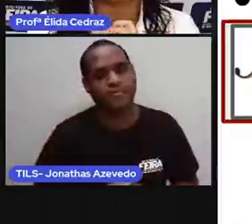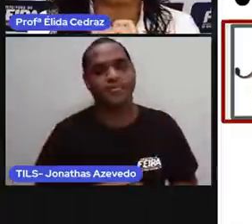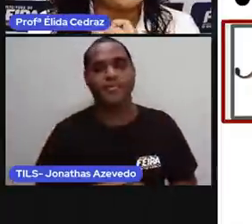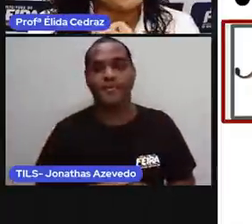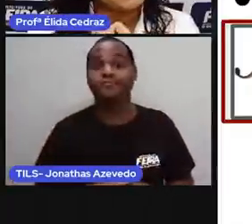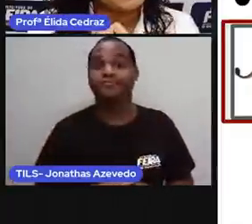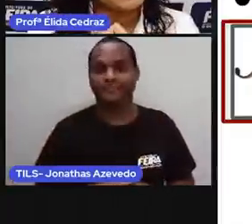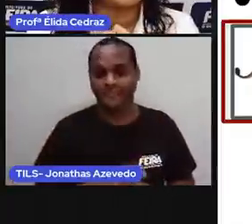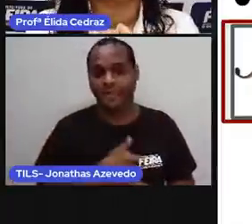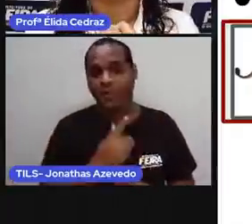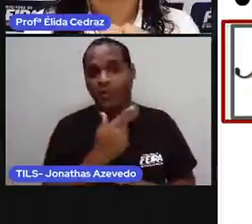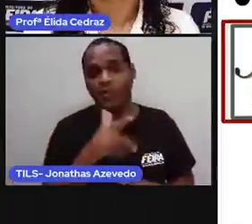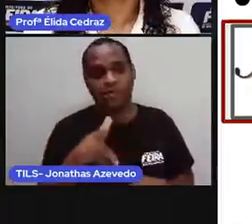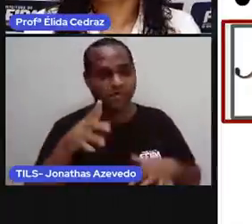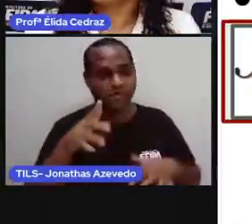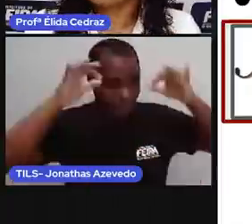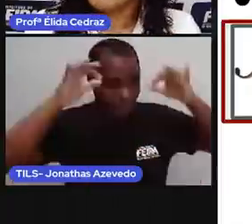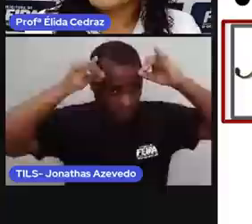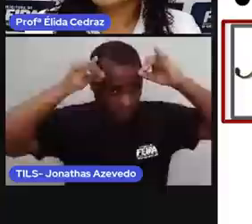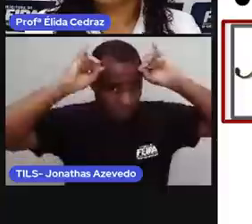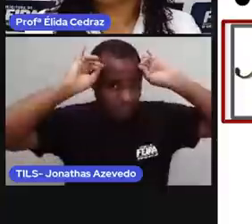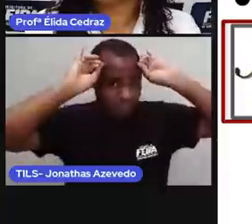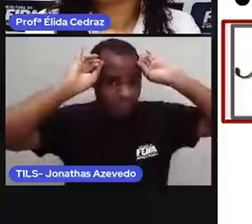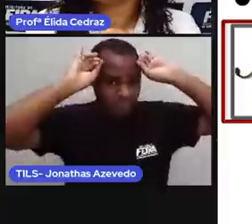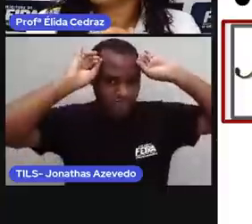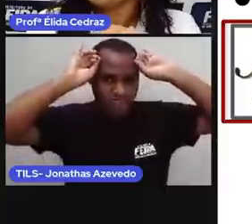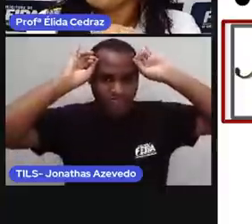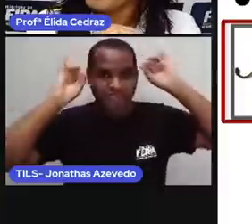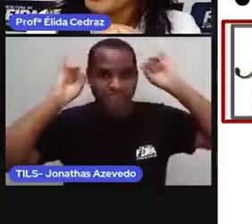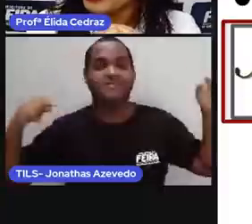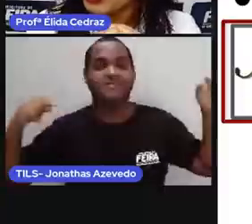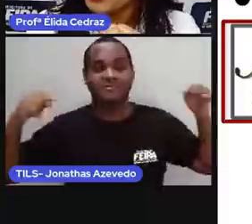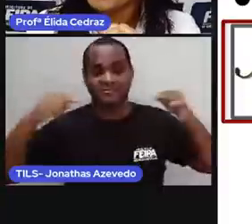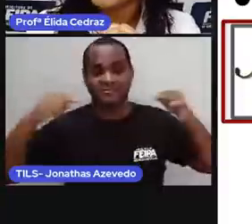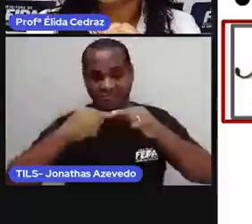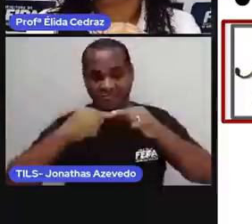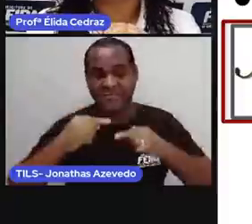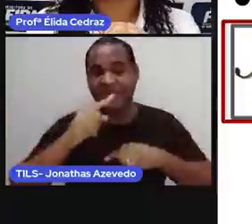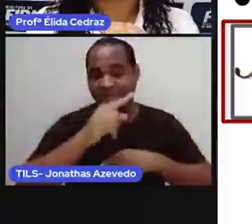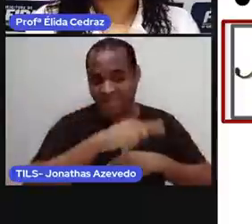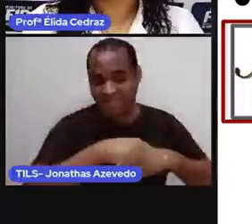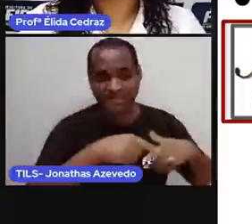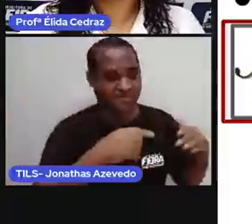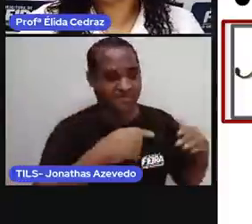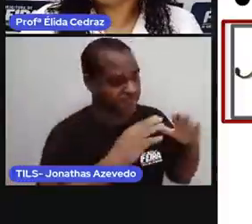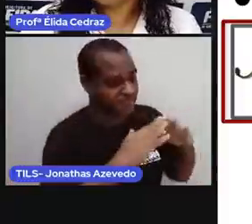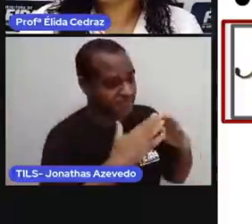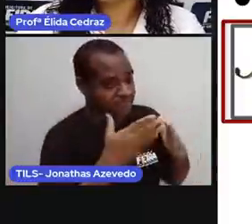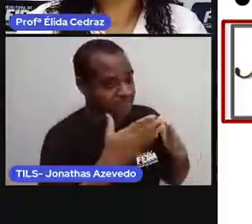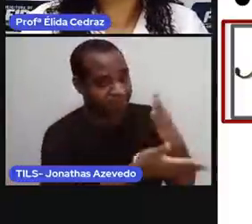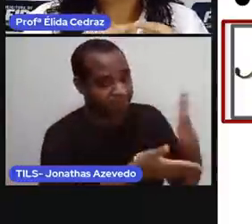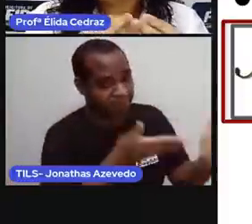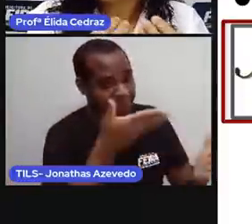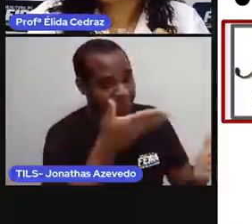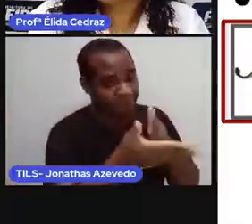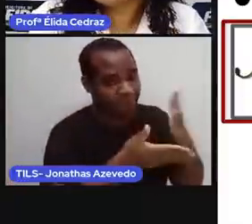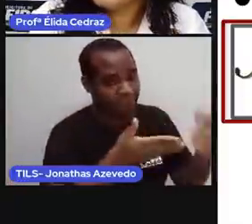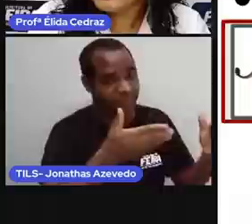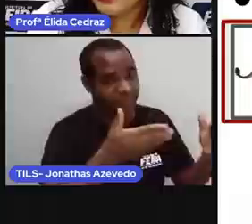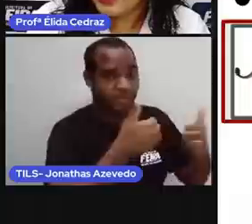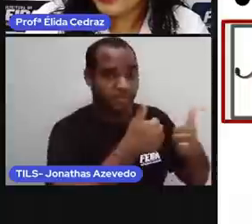A vaca. E a vaca é um animal doméstico. Porque o homem pode